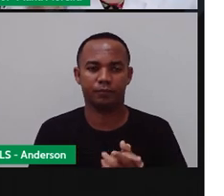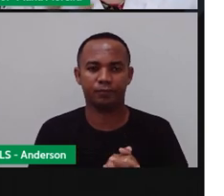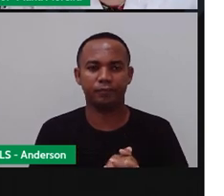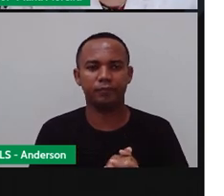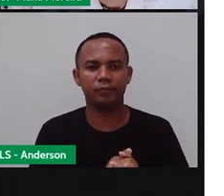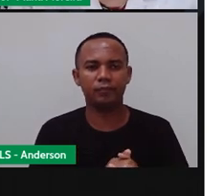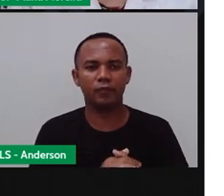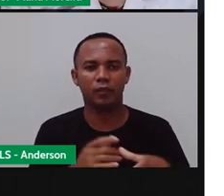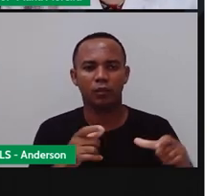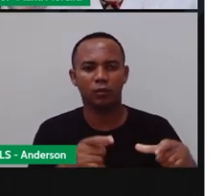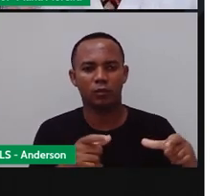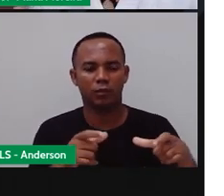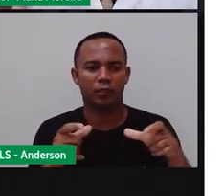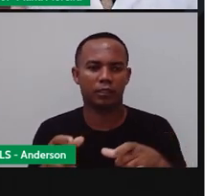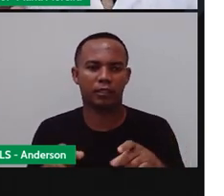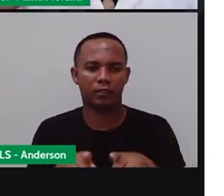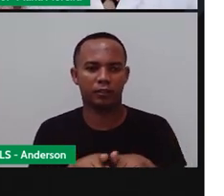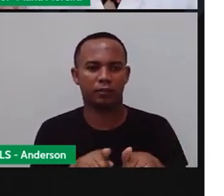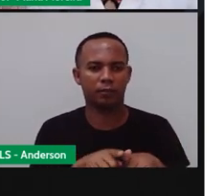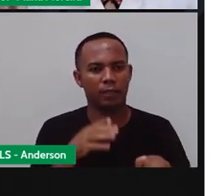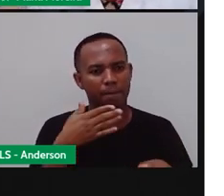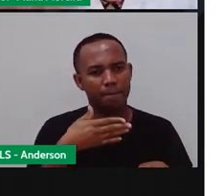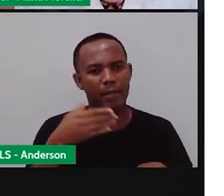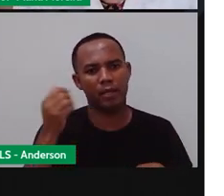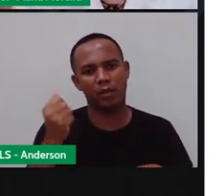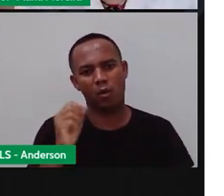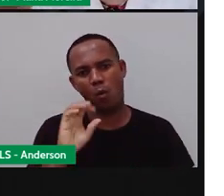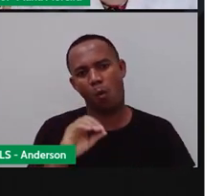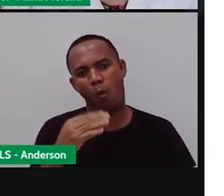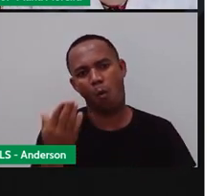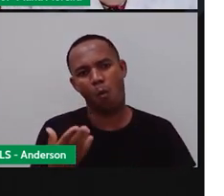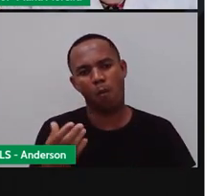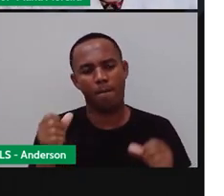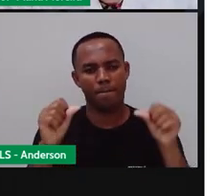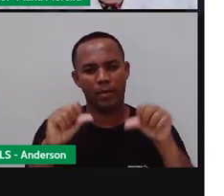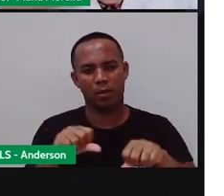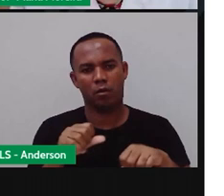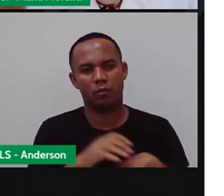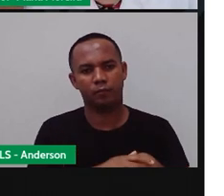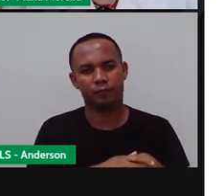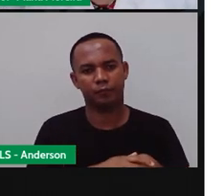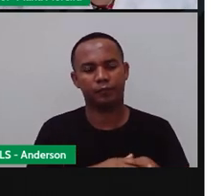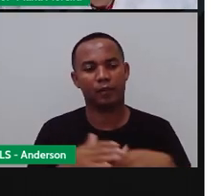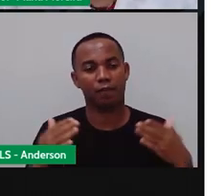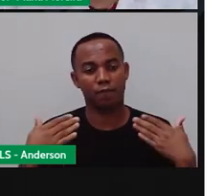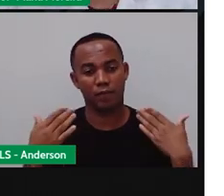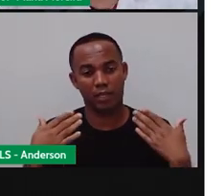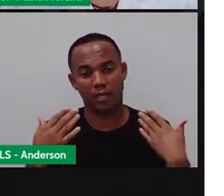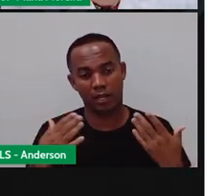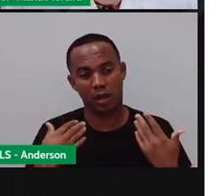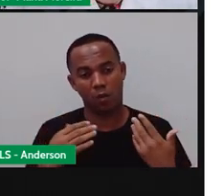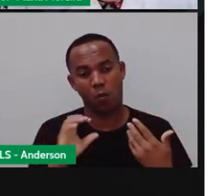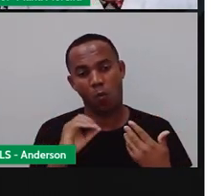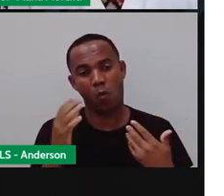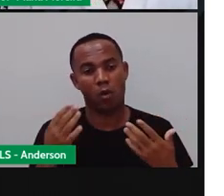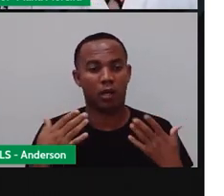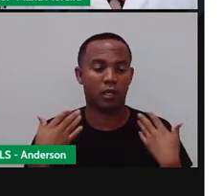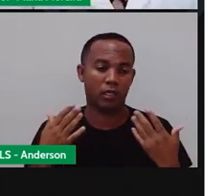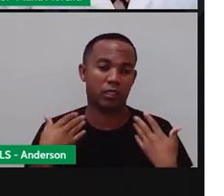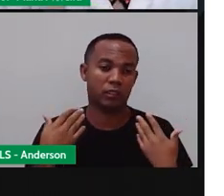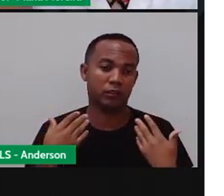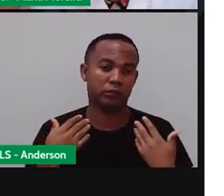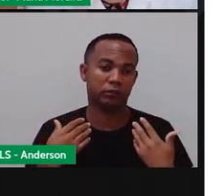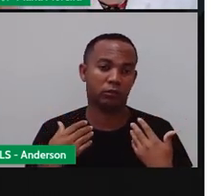Dessas estações melhor. Então, por exemplo, aqui no Nordeste, o verão tende a ser muito quente.